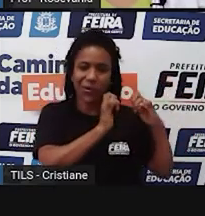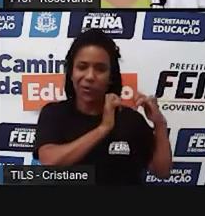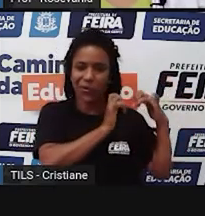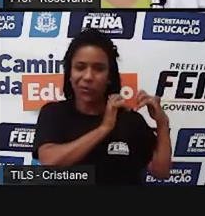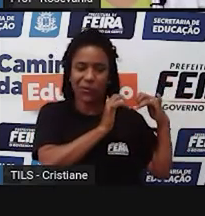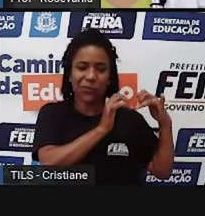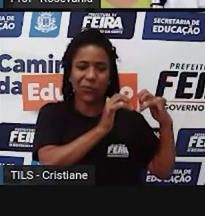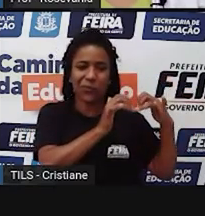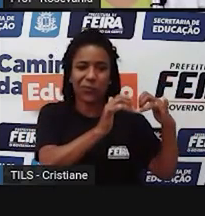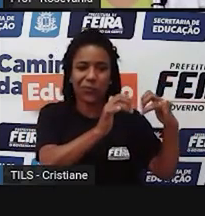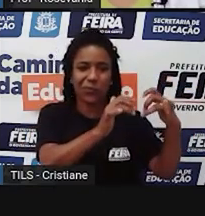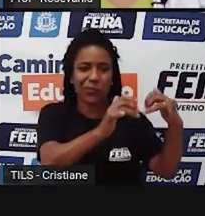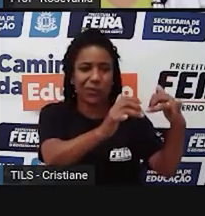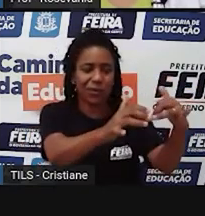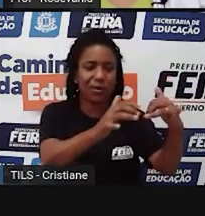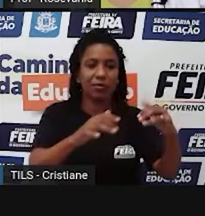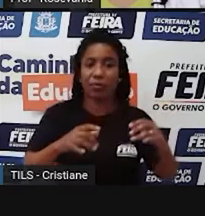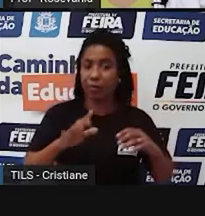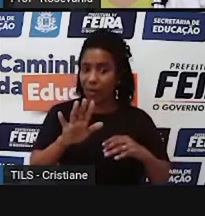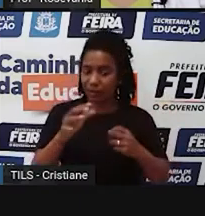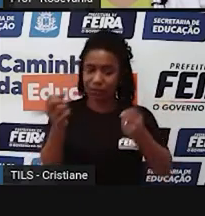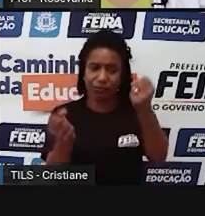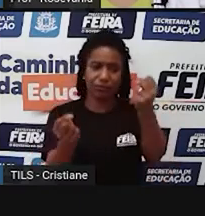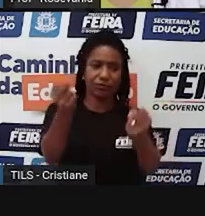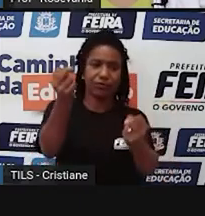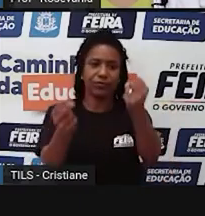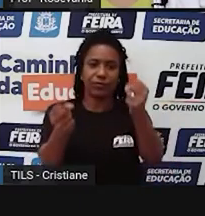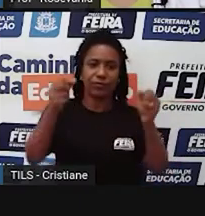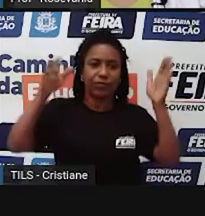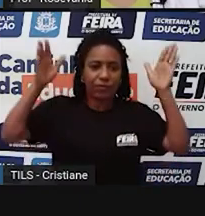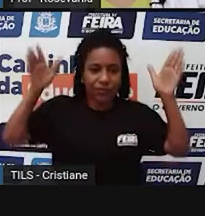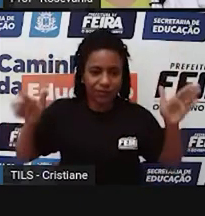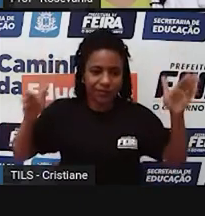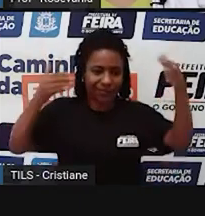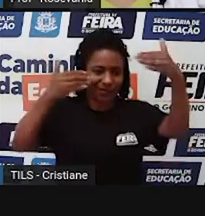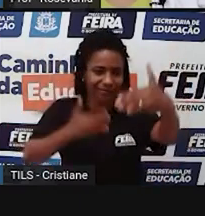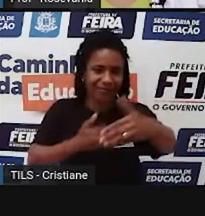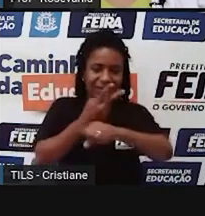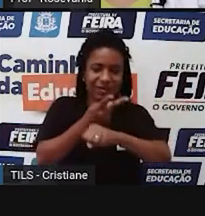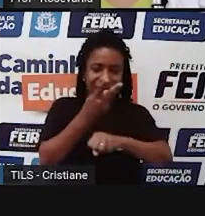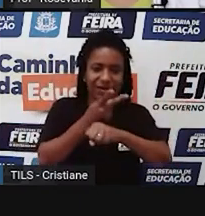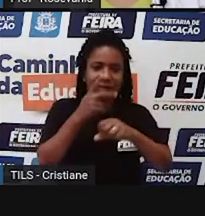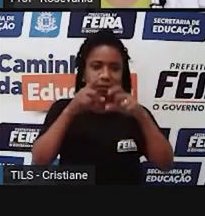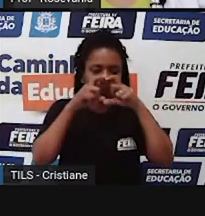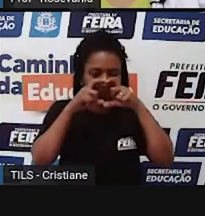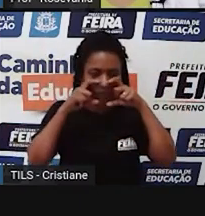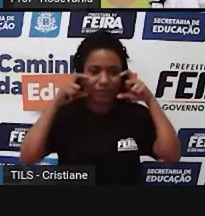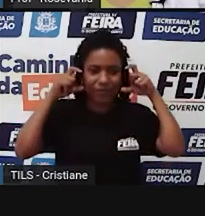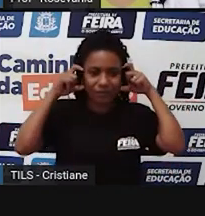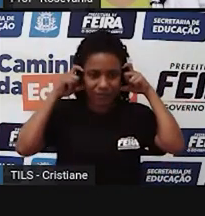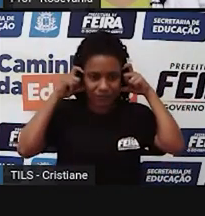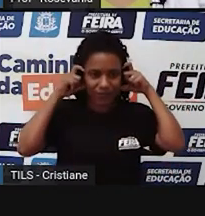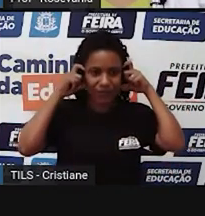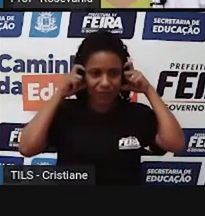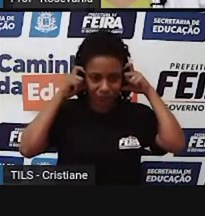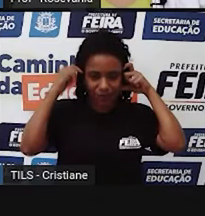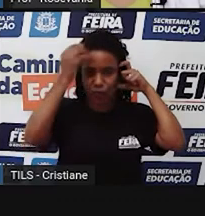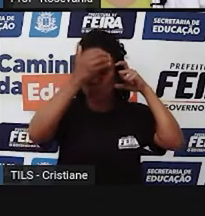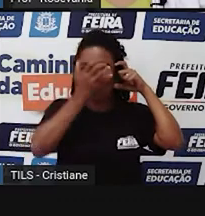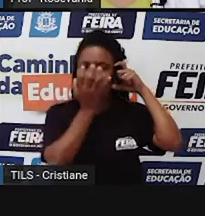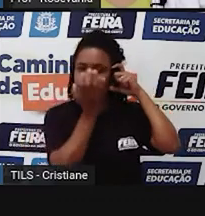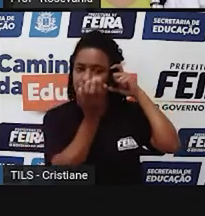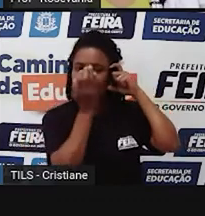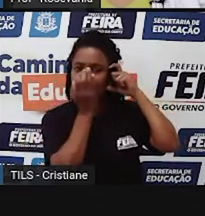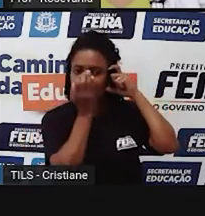porque ele, além de estar preso ali, né? Nessa cabinezinha do trator, ele ainda está usando alguns EPIs. E a máquina é quem está